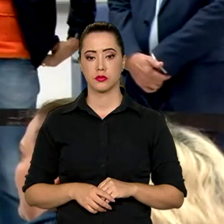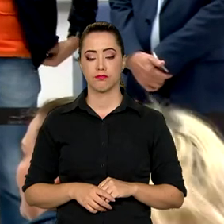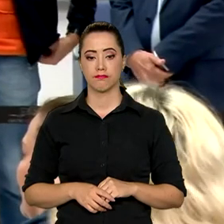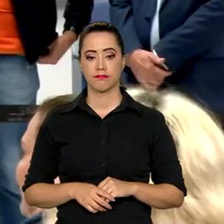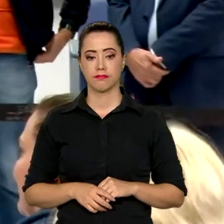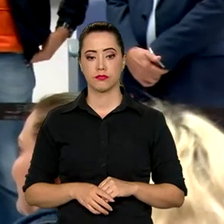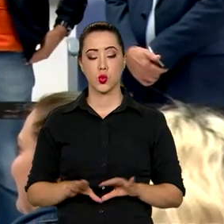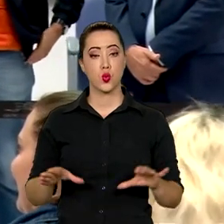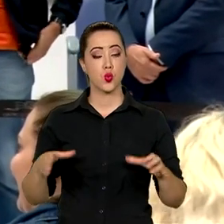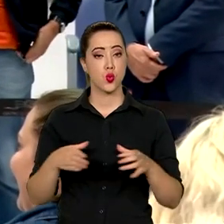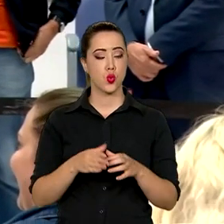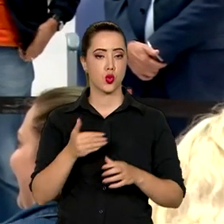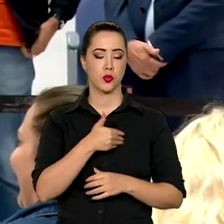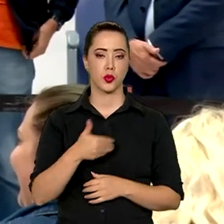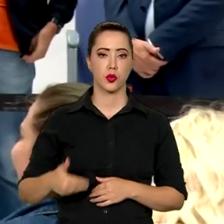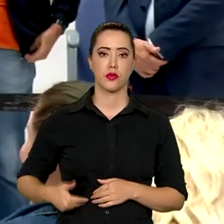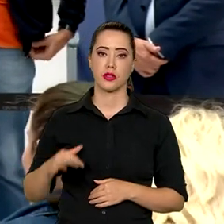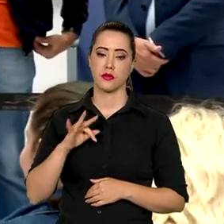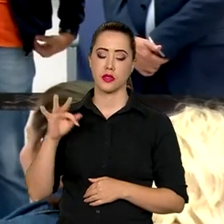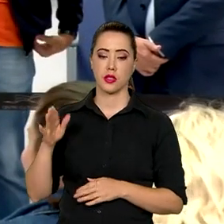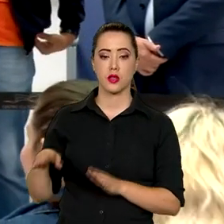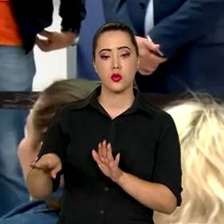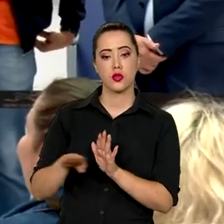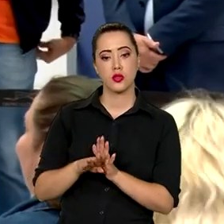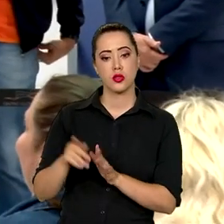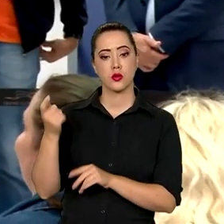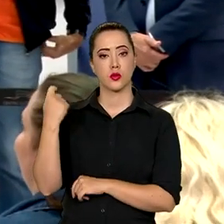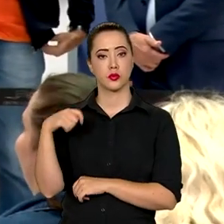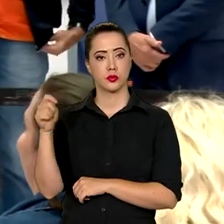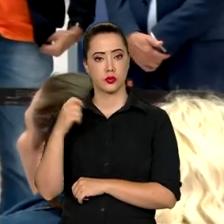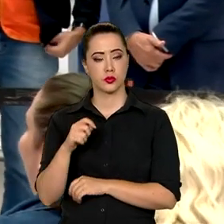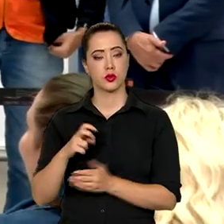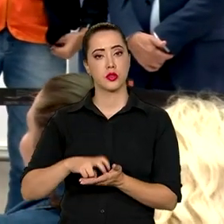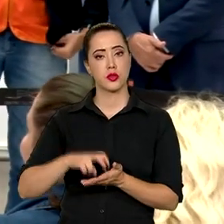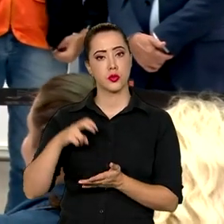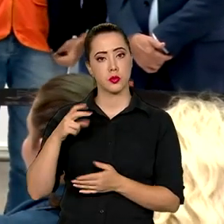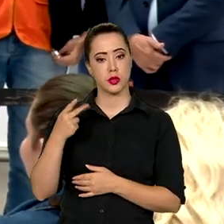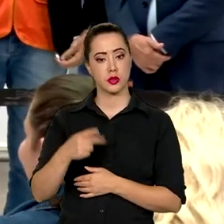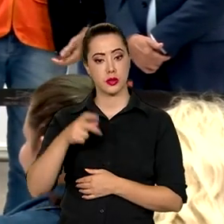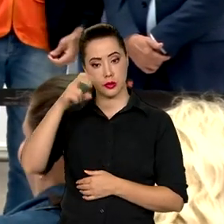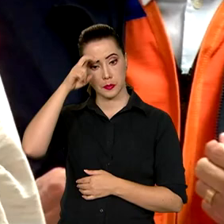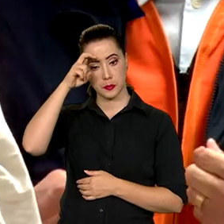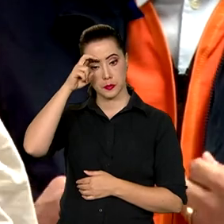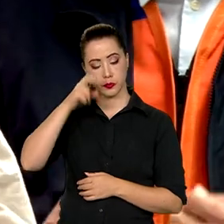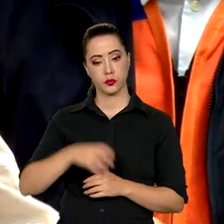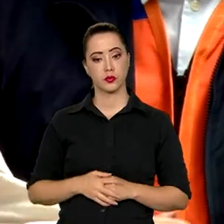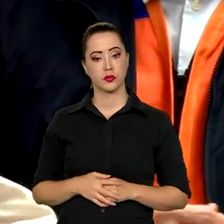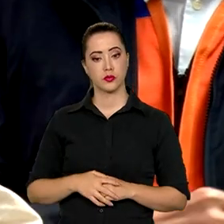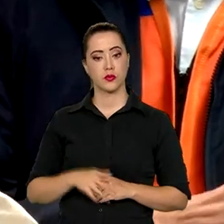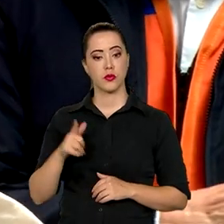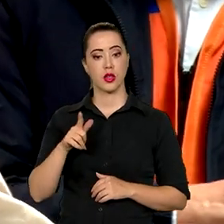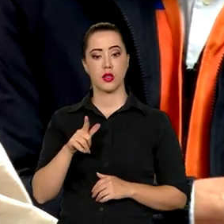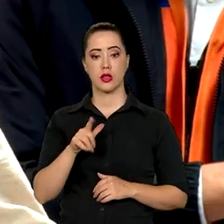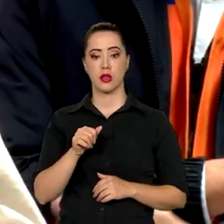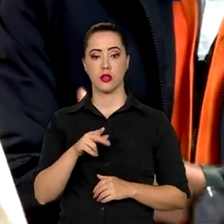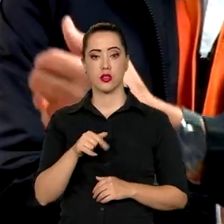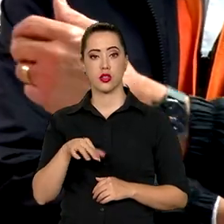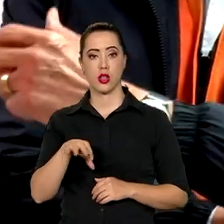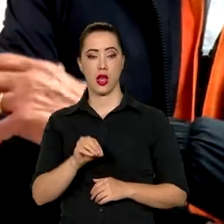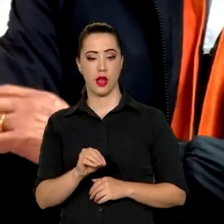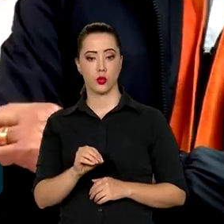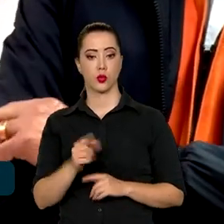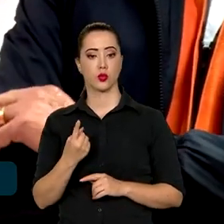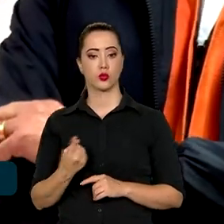A comitiva do governo federal chegou ao Rio Grande do Sul na manhã desta quinta-feira. Enlageado no Vale do